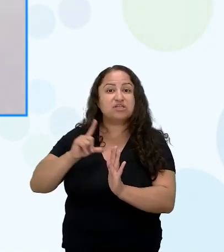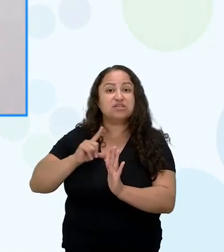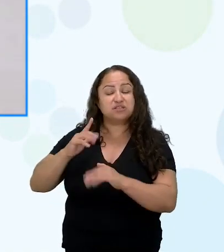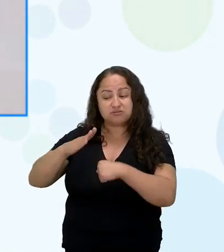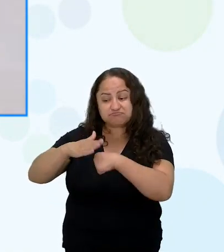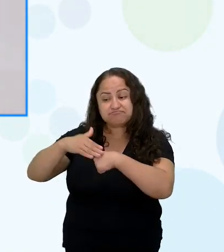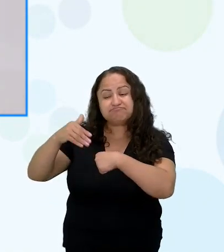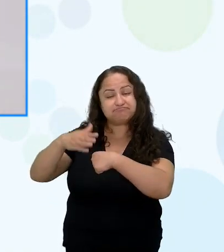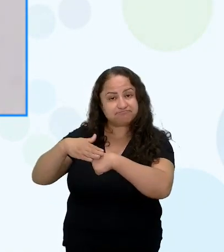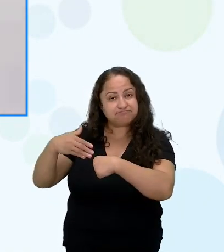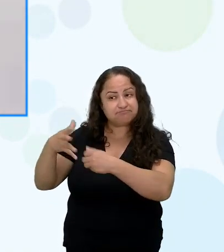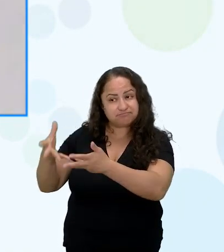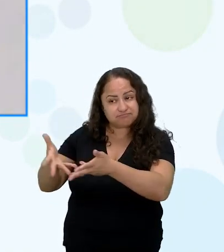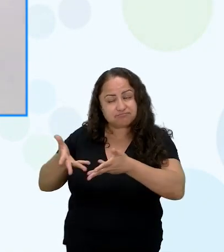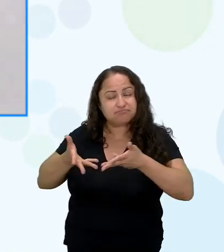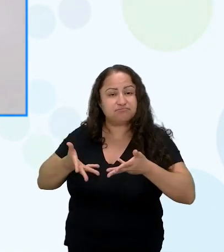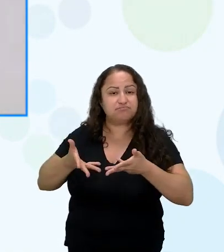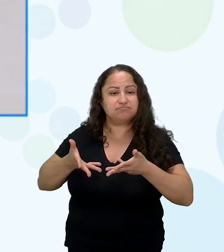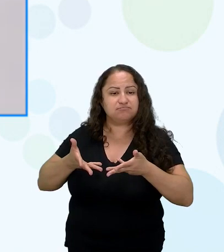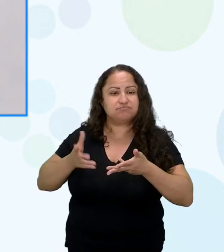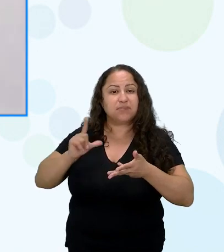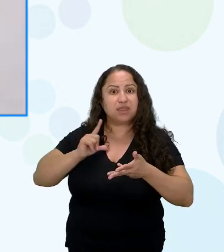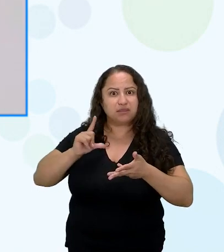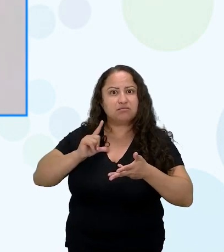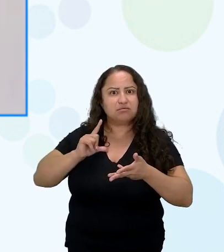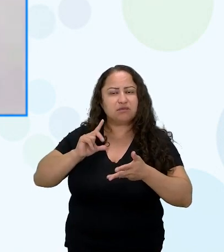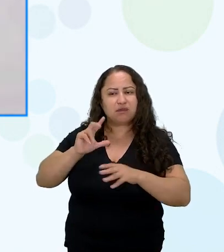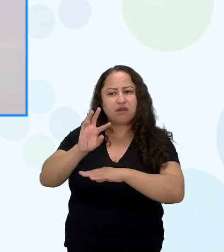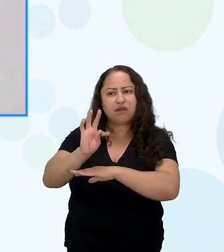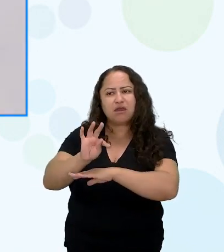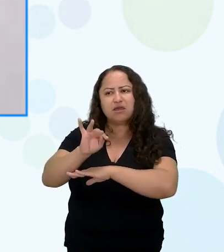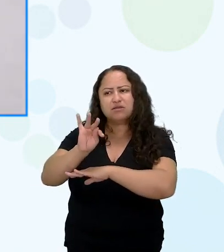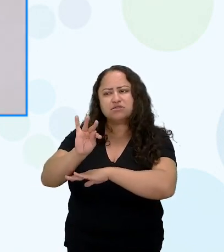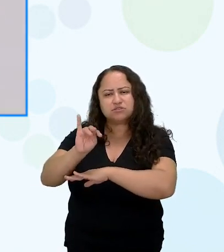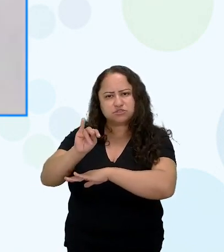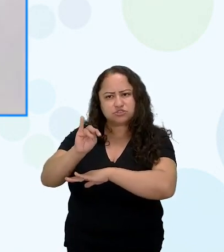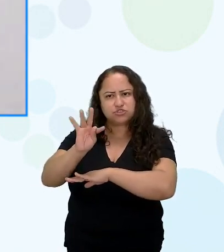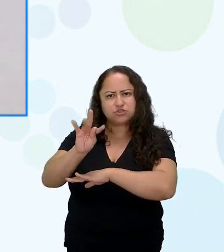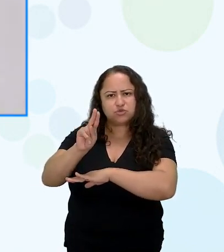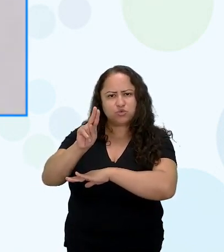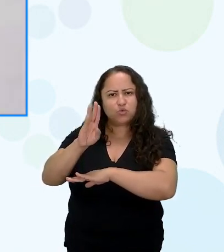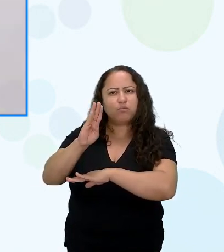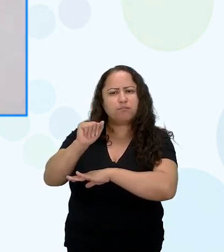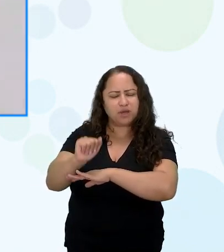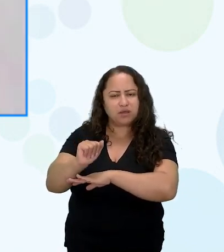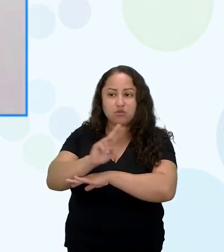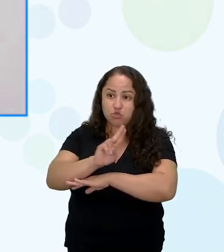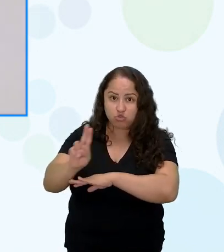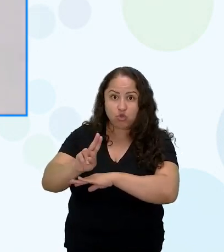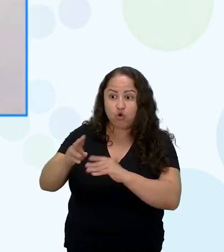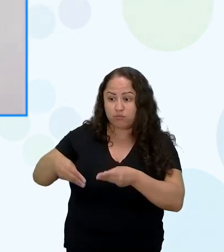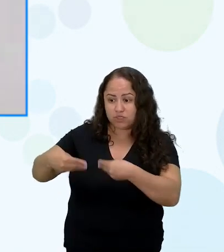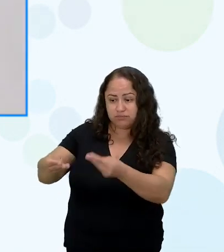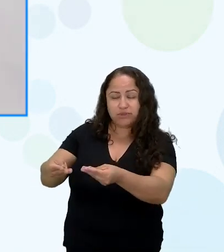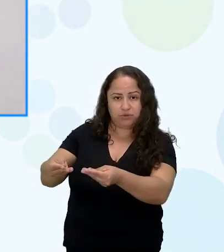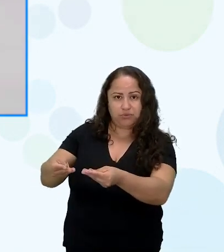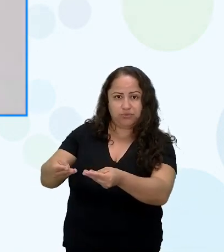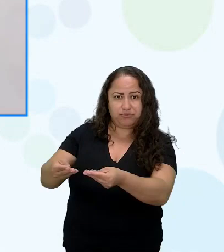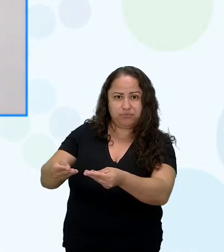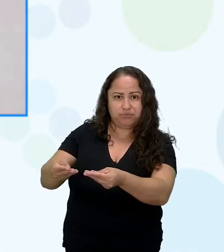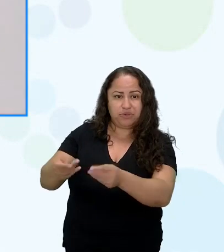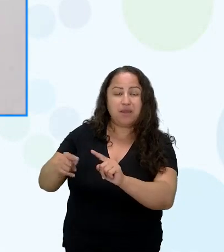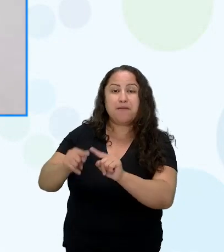e teve a tituba tanto é que foi ele que colocou o nome dela né e no caso